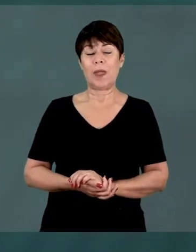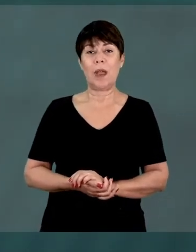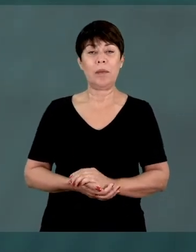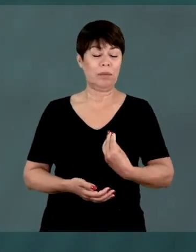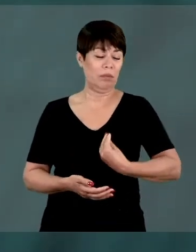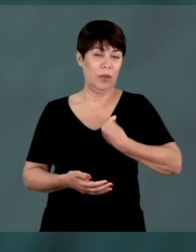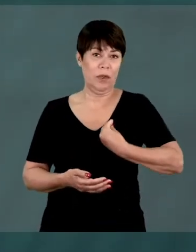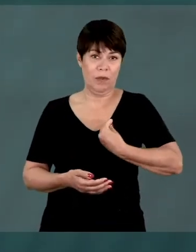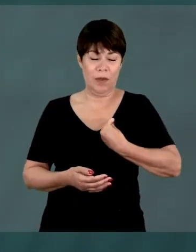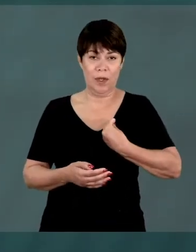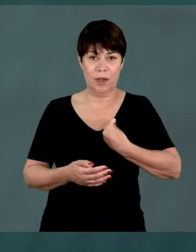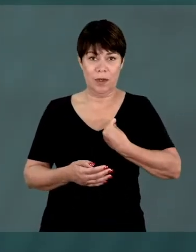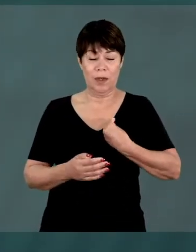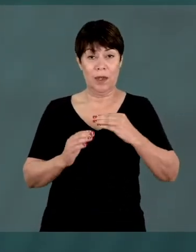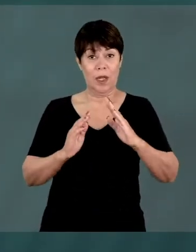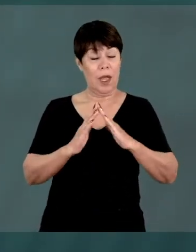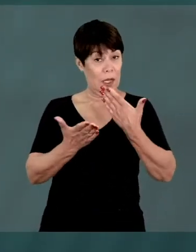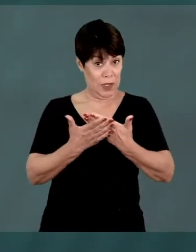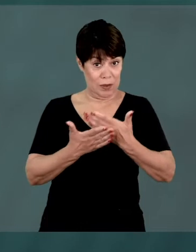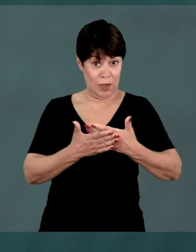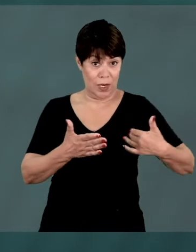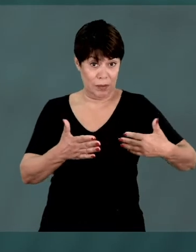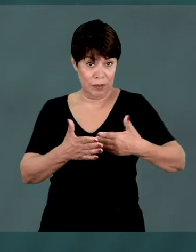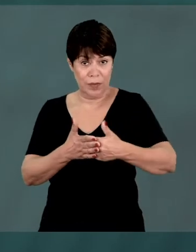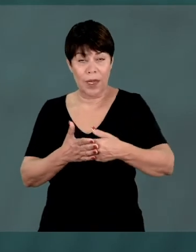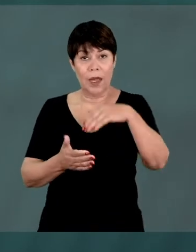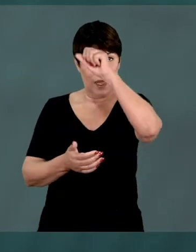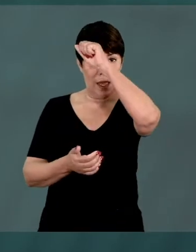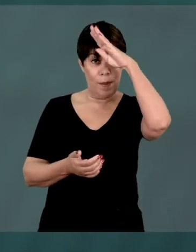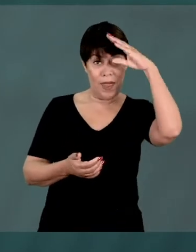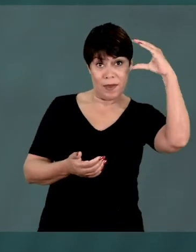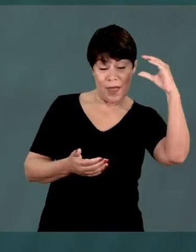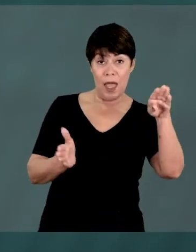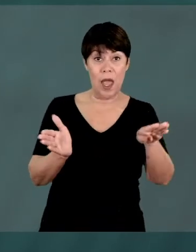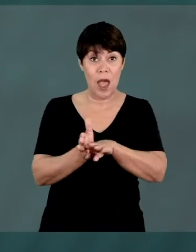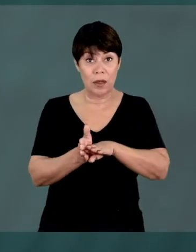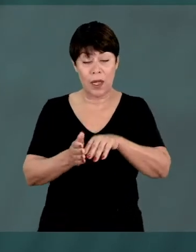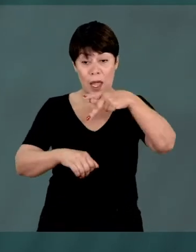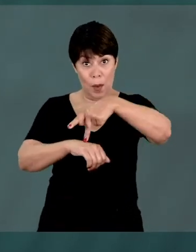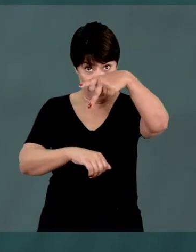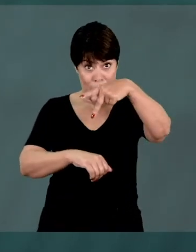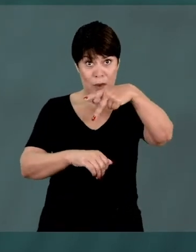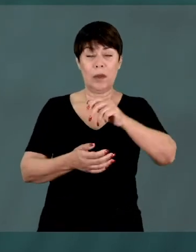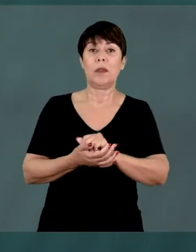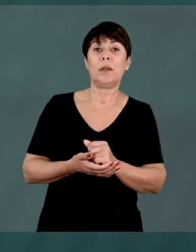No percurso escolar, desde a alfabetização até a pós,